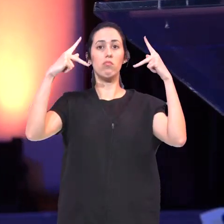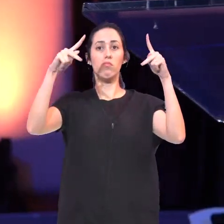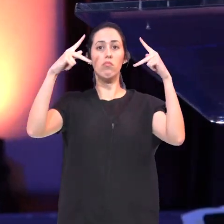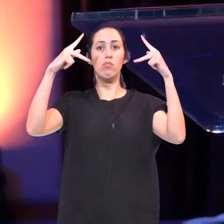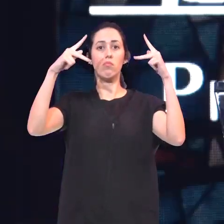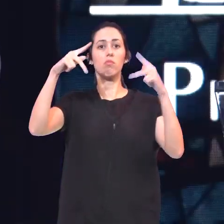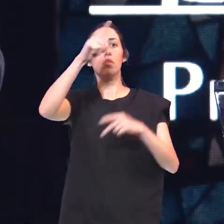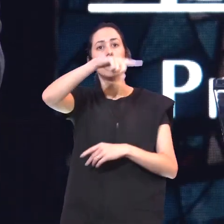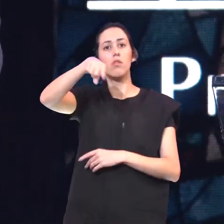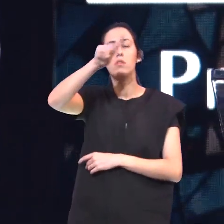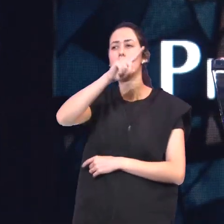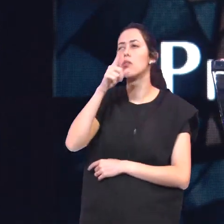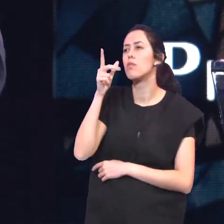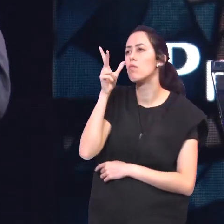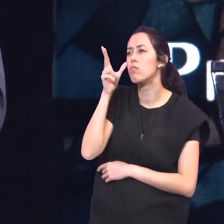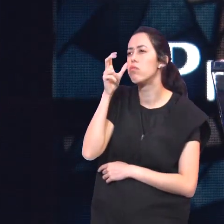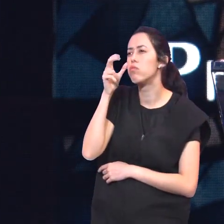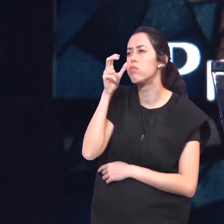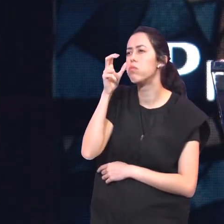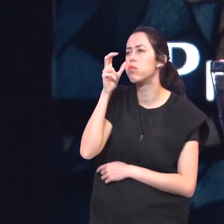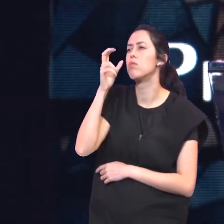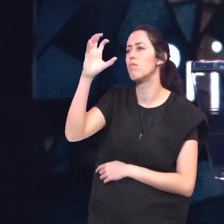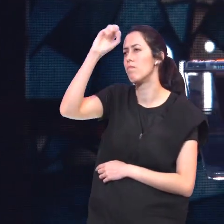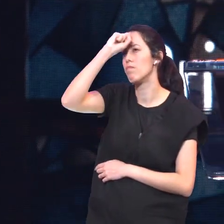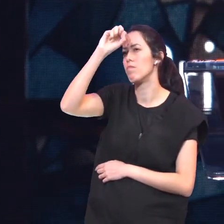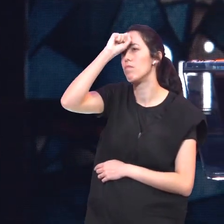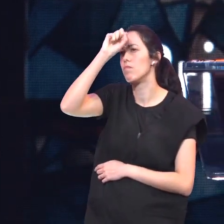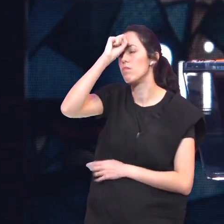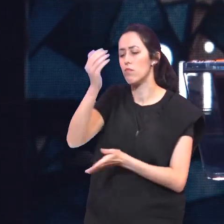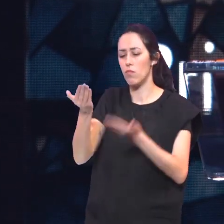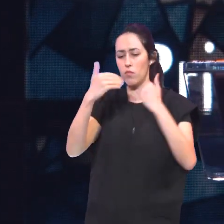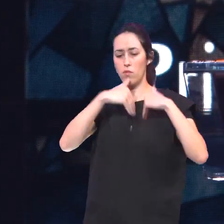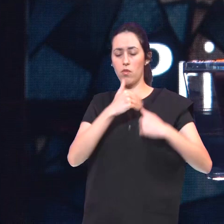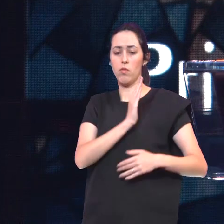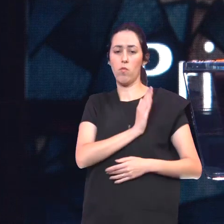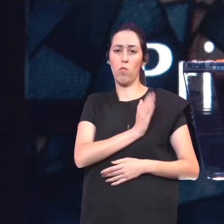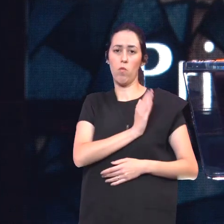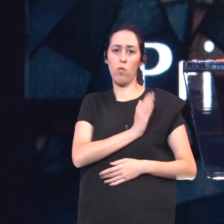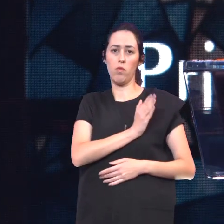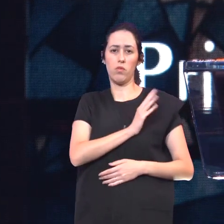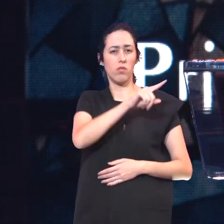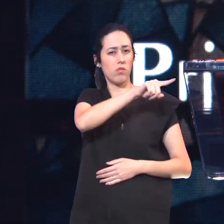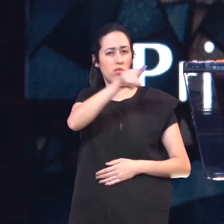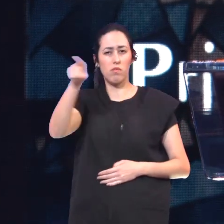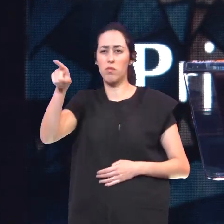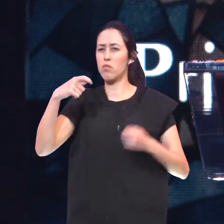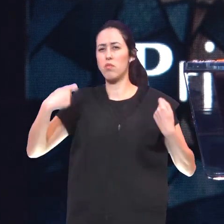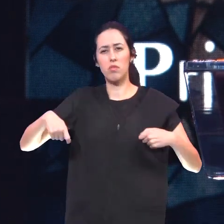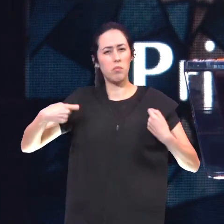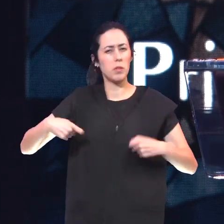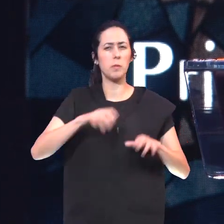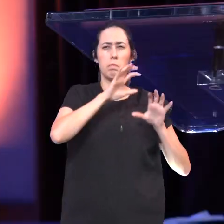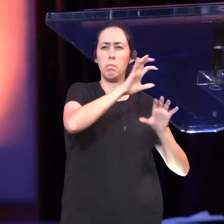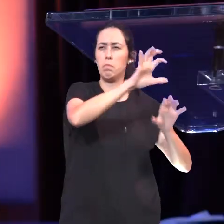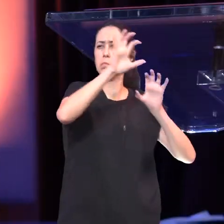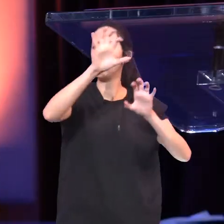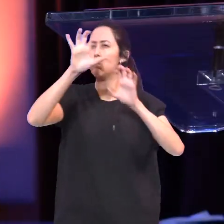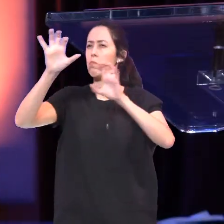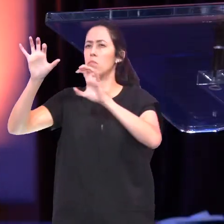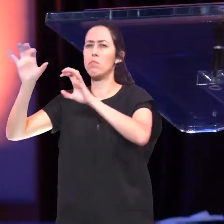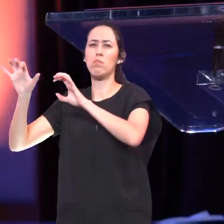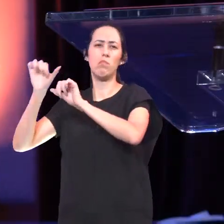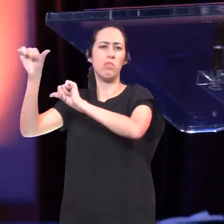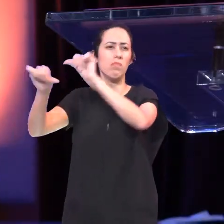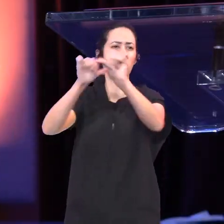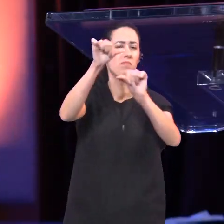absorvida Pelo seu coração E que você Dê muito fruto E fruto Para a glória De Deus